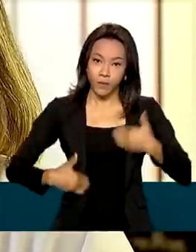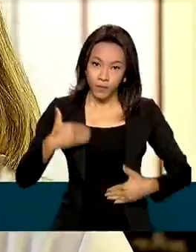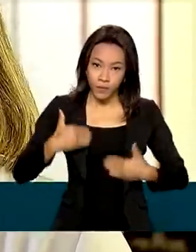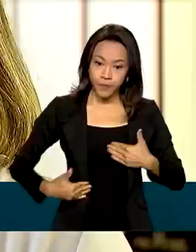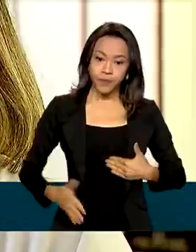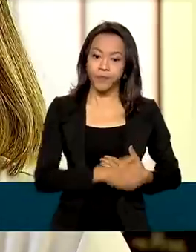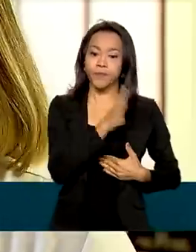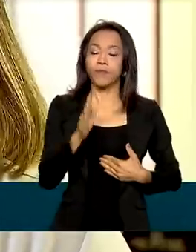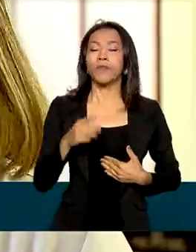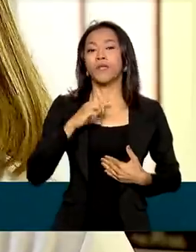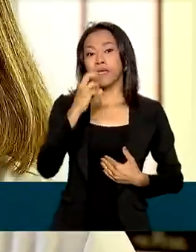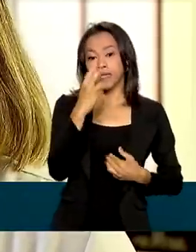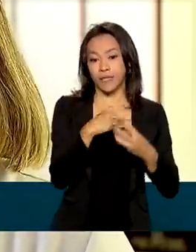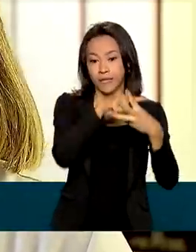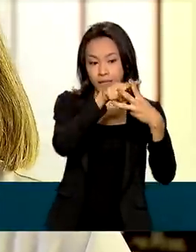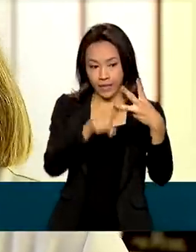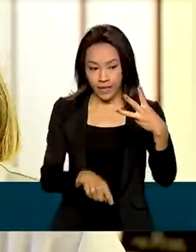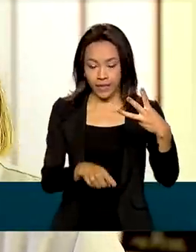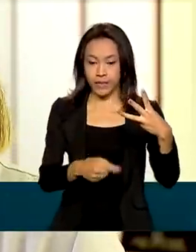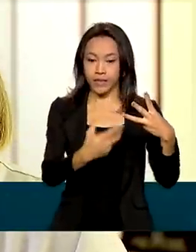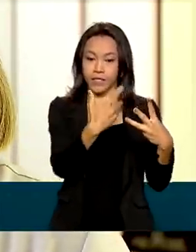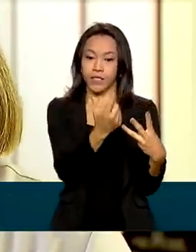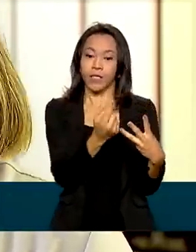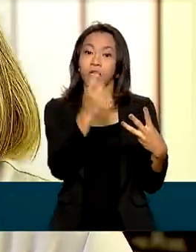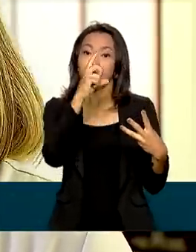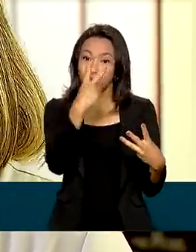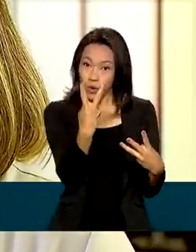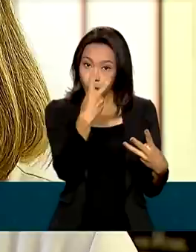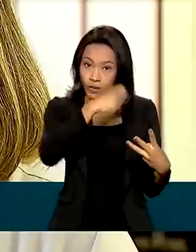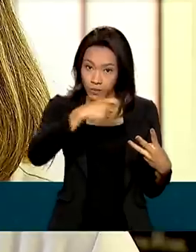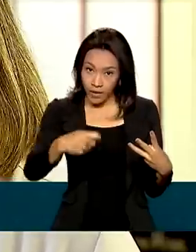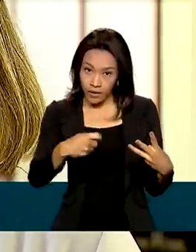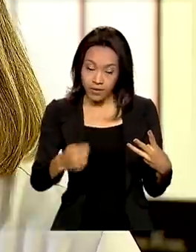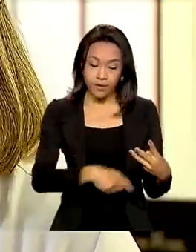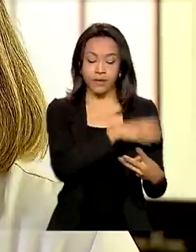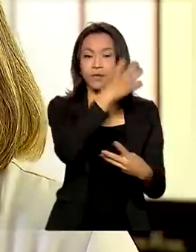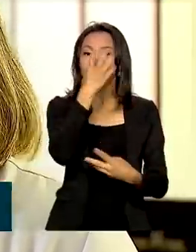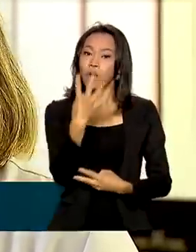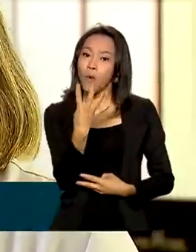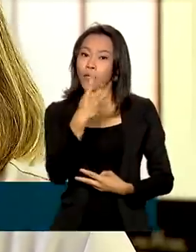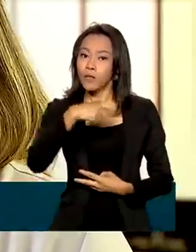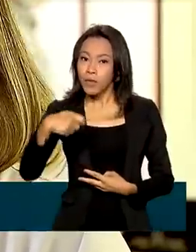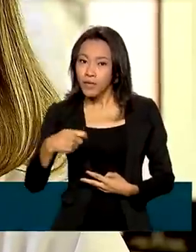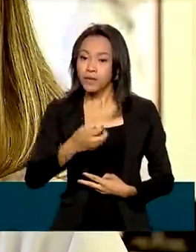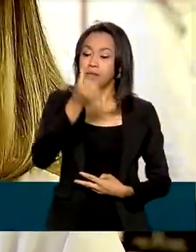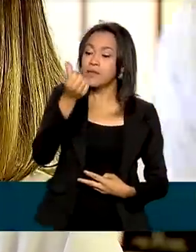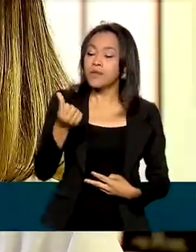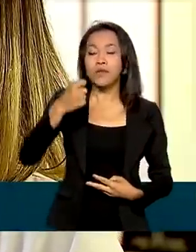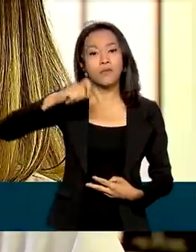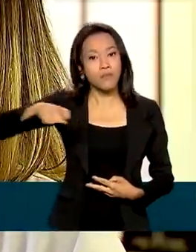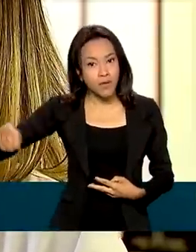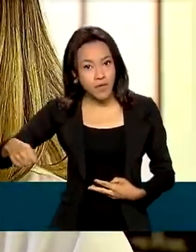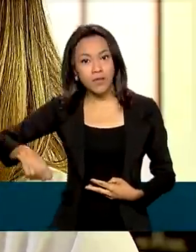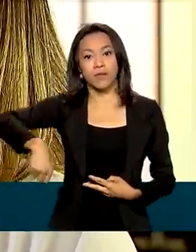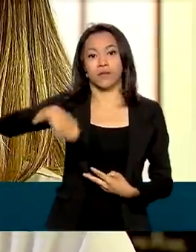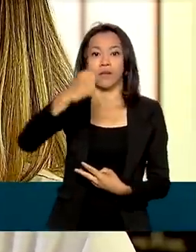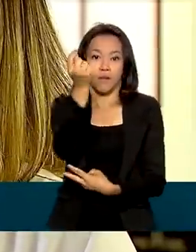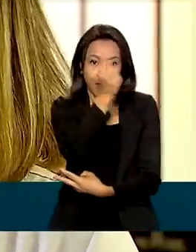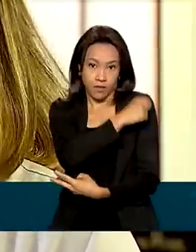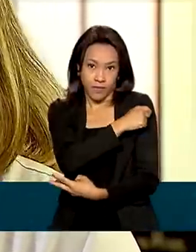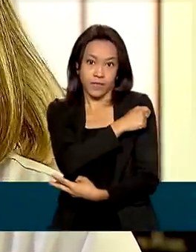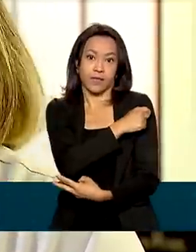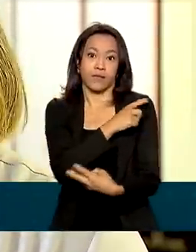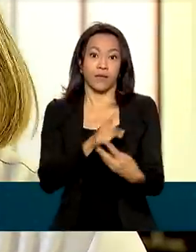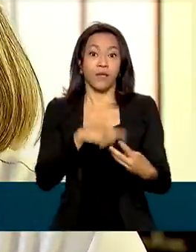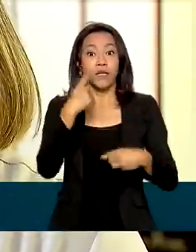consiste em três doses. Então você tem uma dose aos dois meses, aos quatro meses e aos seis meses e um reforço entre